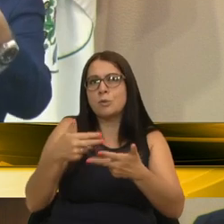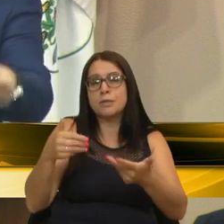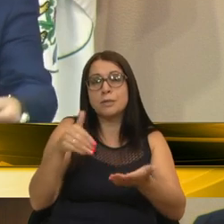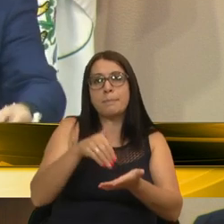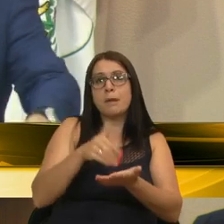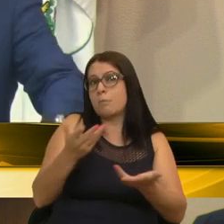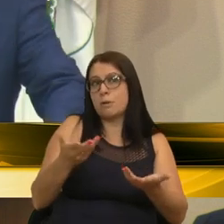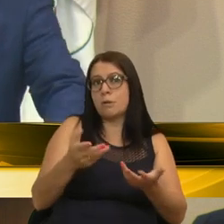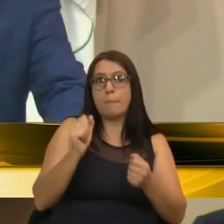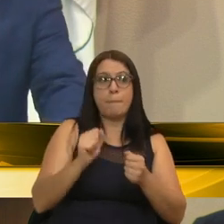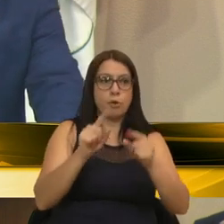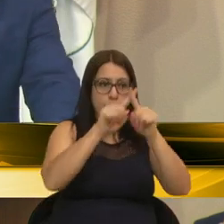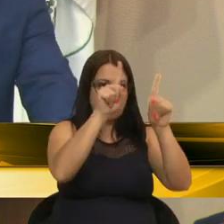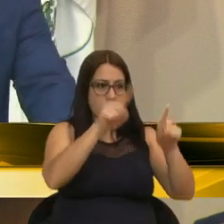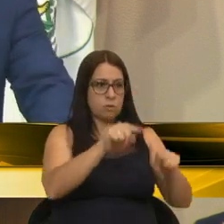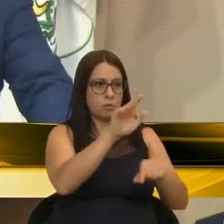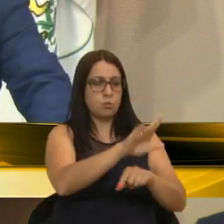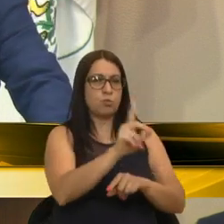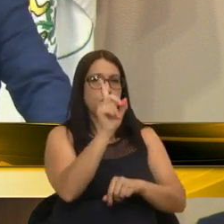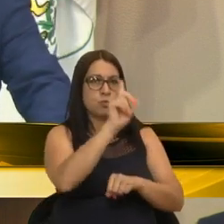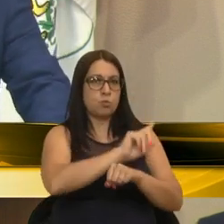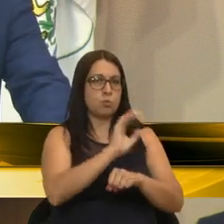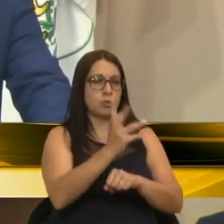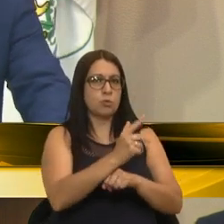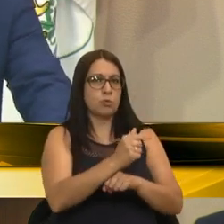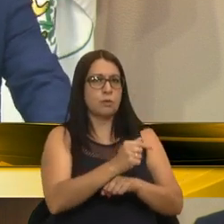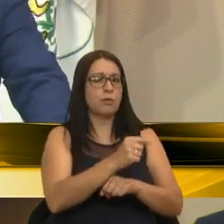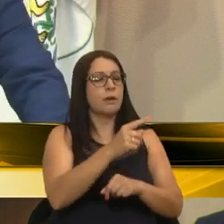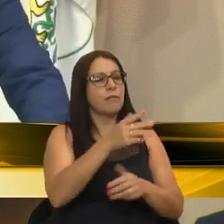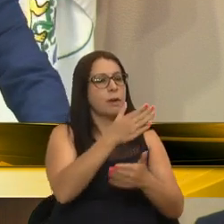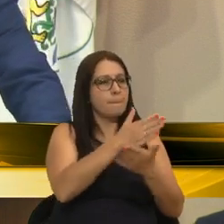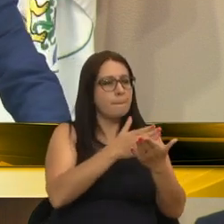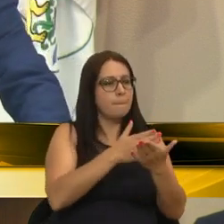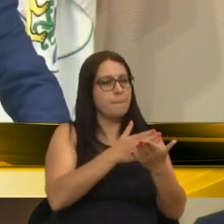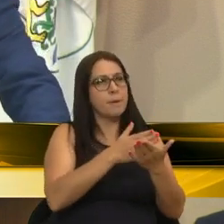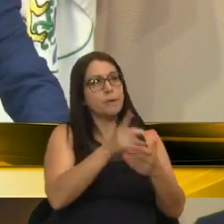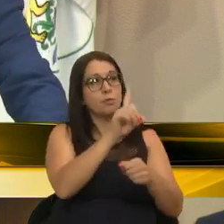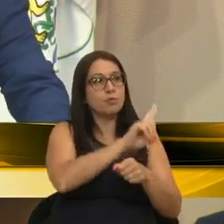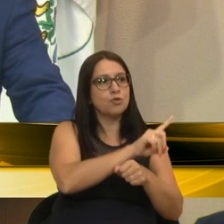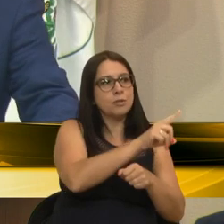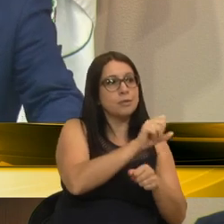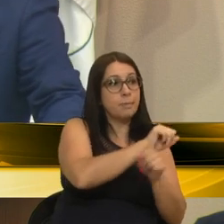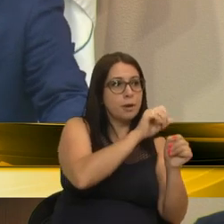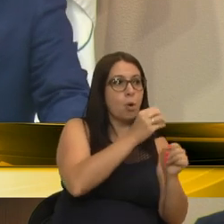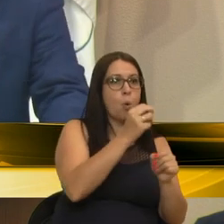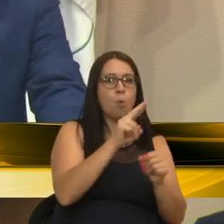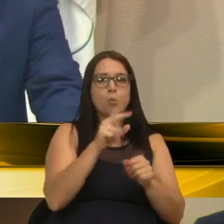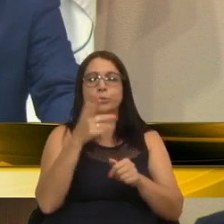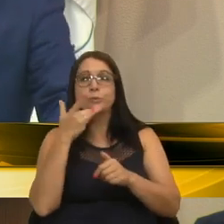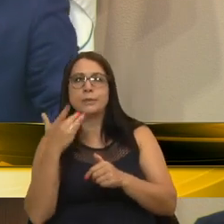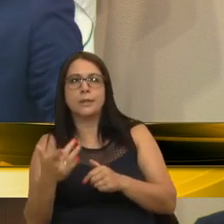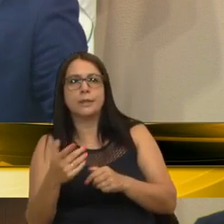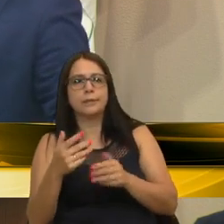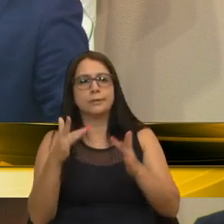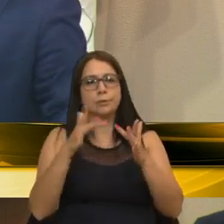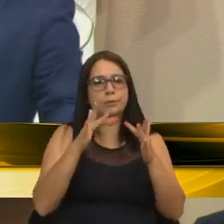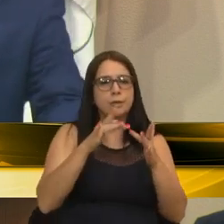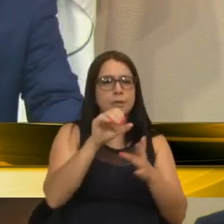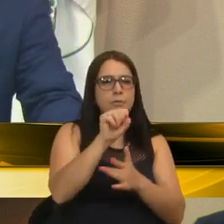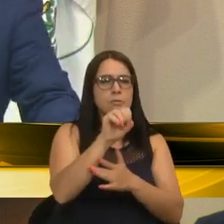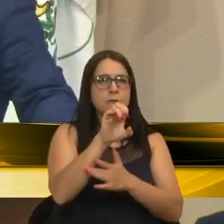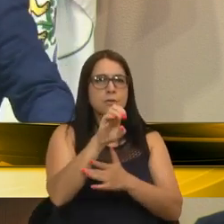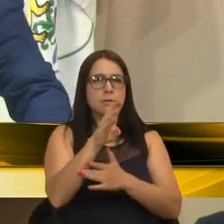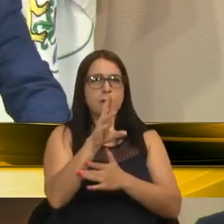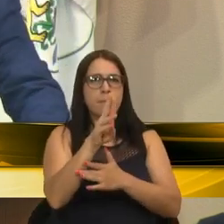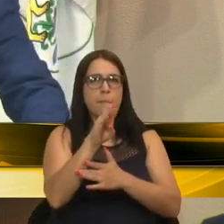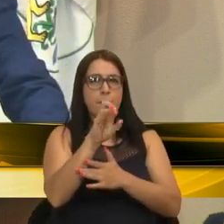um servidor o dia inteiro lá. Faz como foi no início do governo Sartori, e ficava a meio turno lá o servidor, auxiliando, fazendo contato com o Sebrae, com o Garante